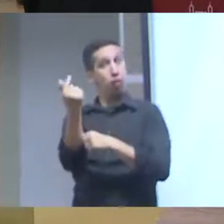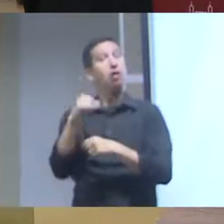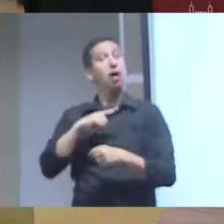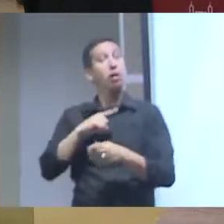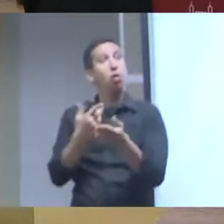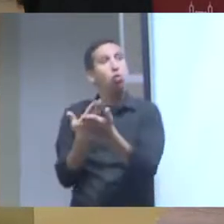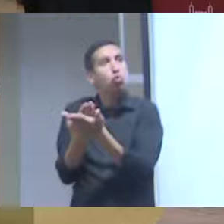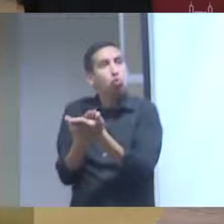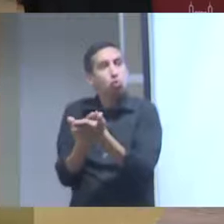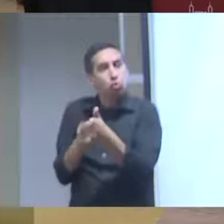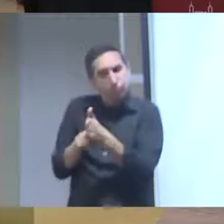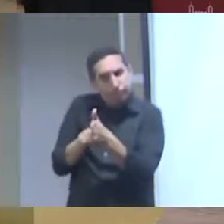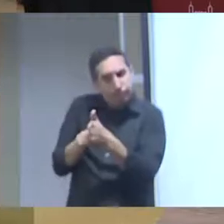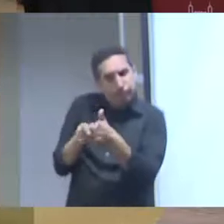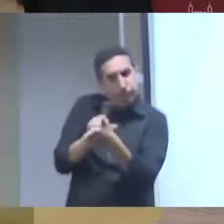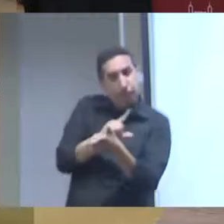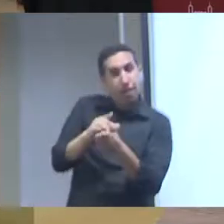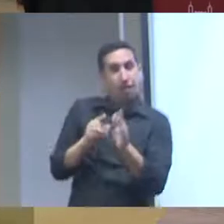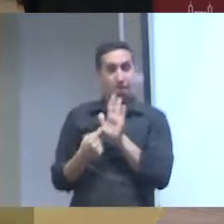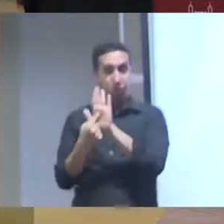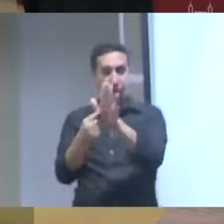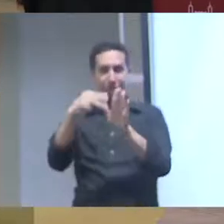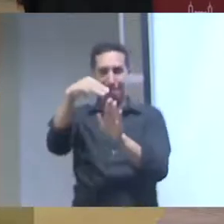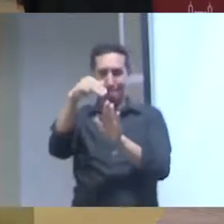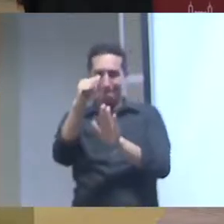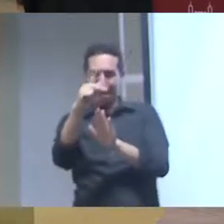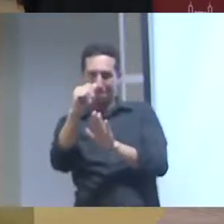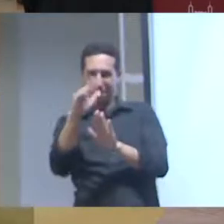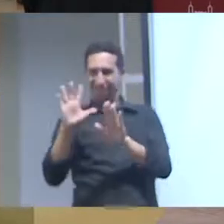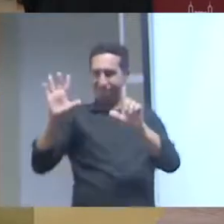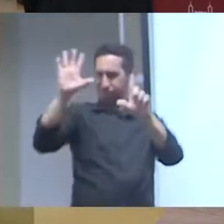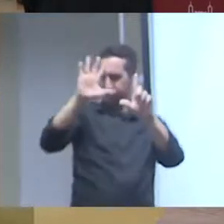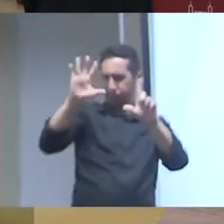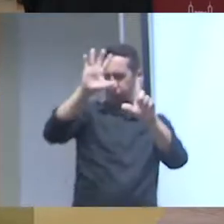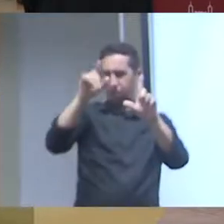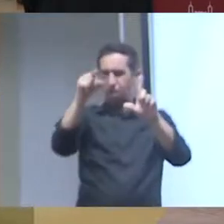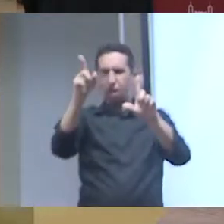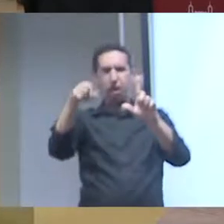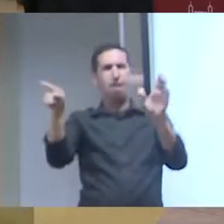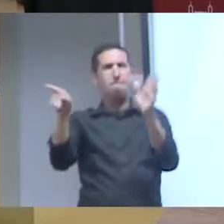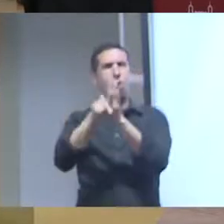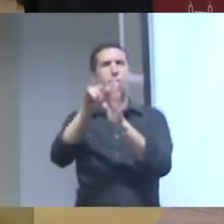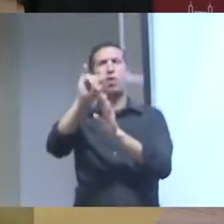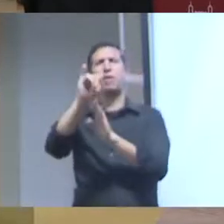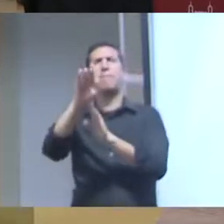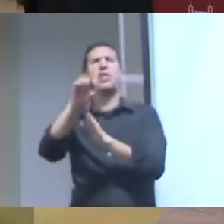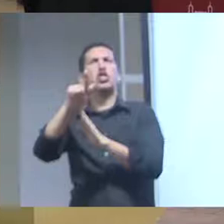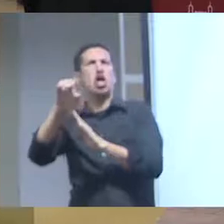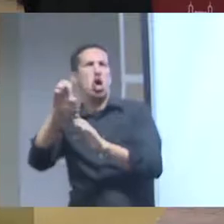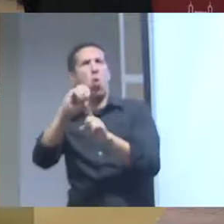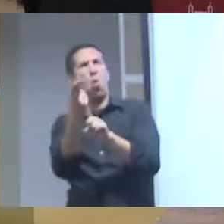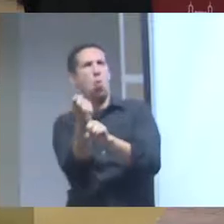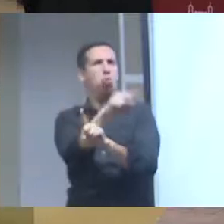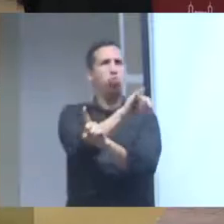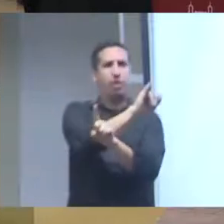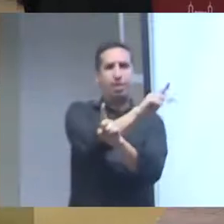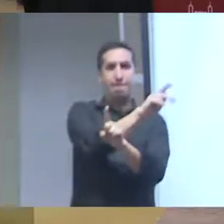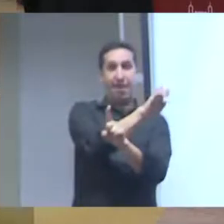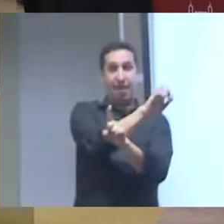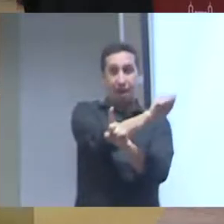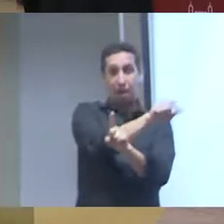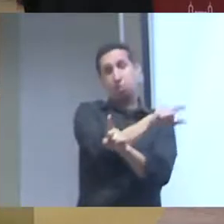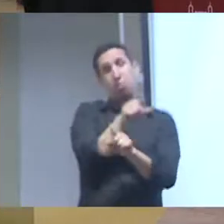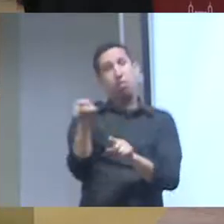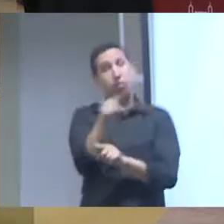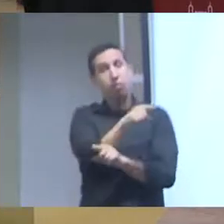você coloca do lado que é um dado oficial do IBGE do IPA ou de tal coisa você ganha uma representatividade você ganha uma ideia de